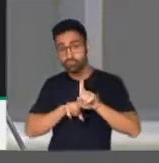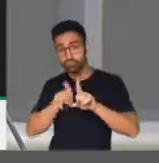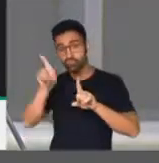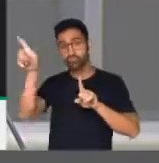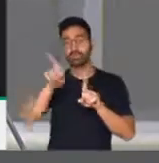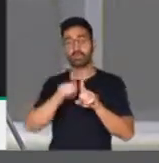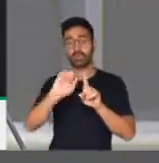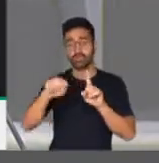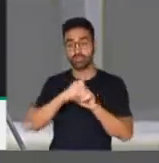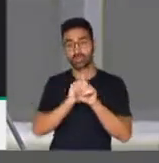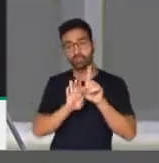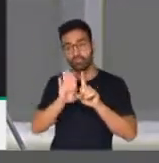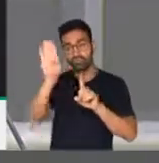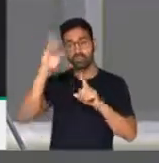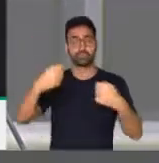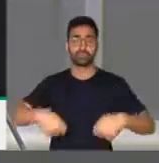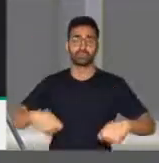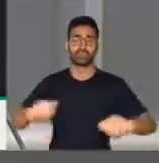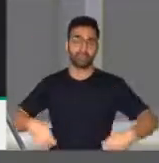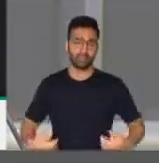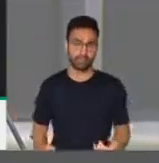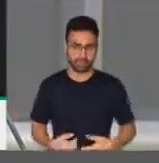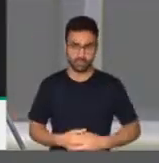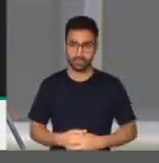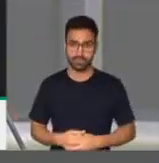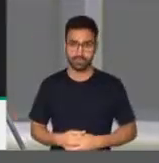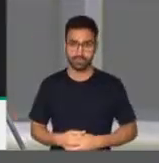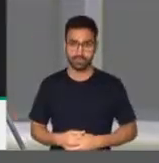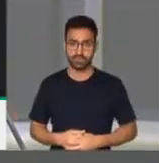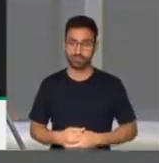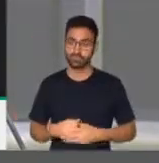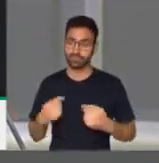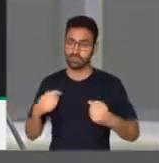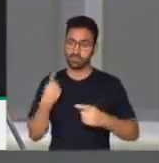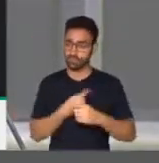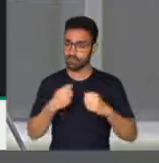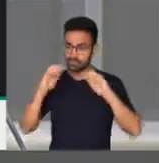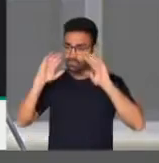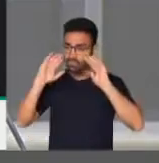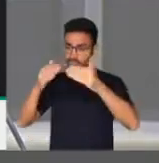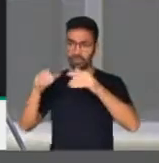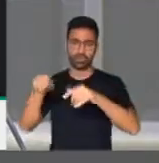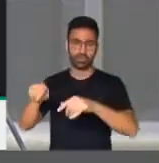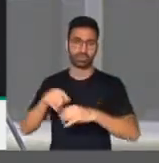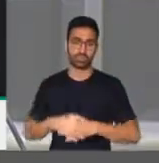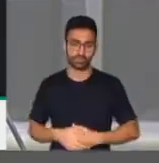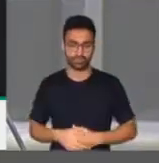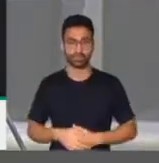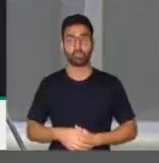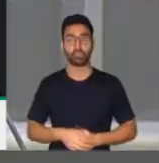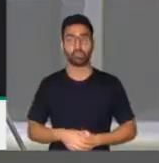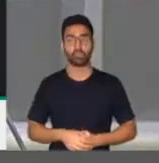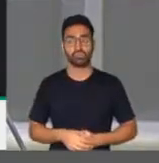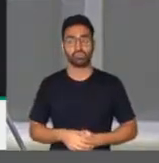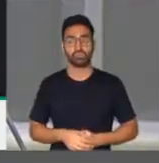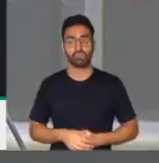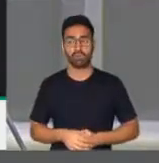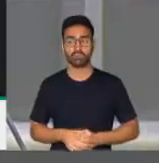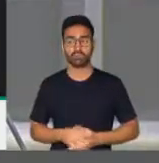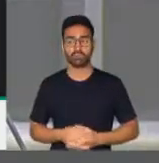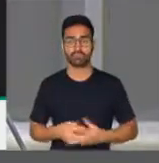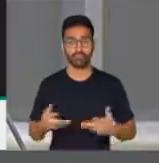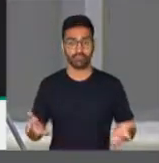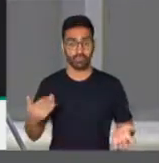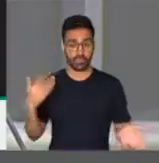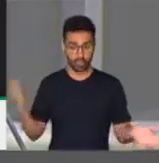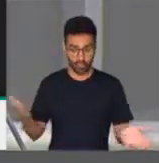Brasil e nada pode tirar o nosso foco neste momento. Eu, portanto, neste meu